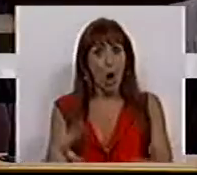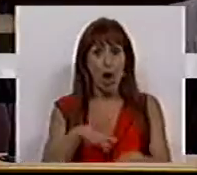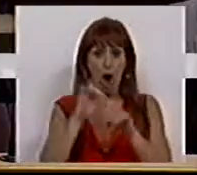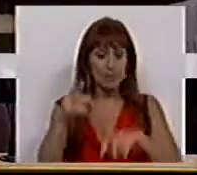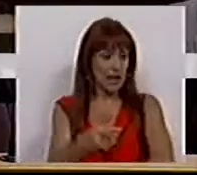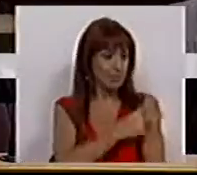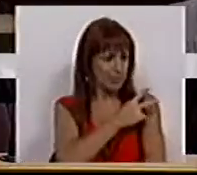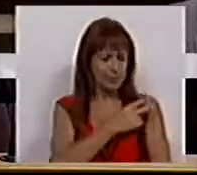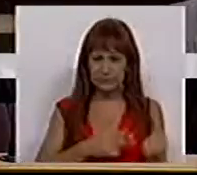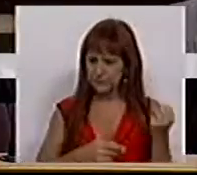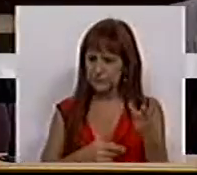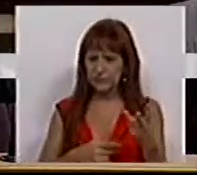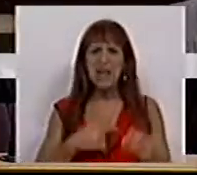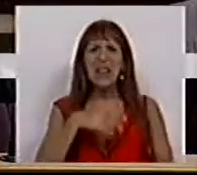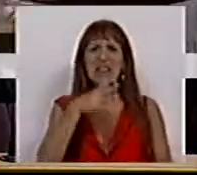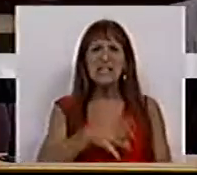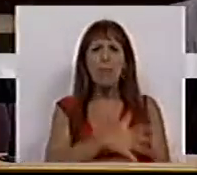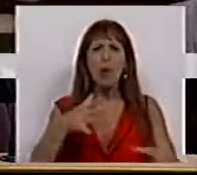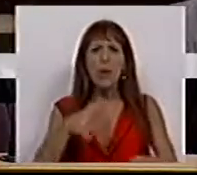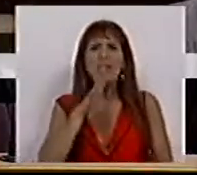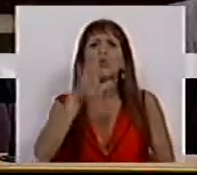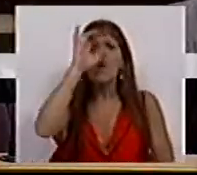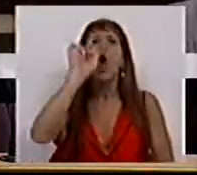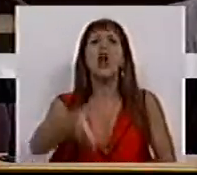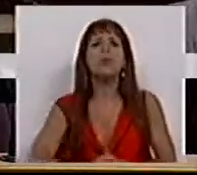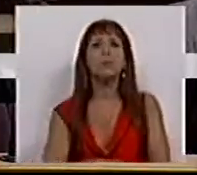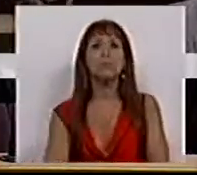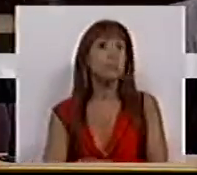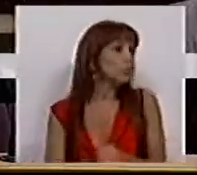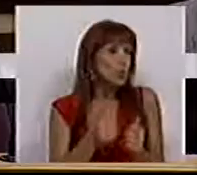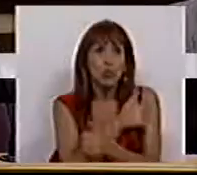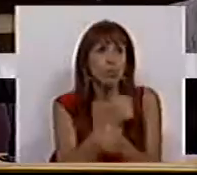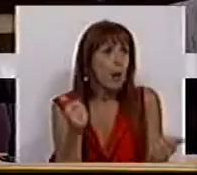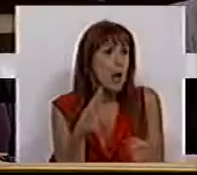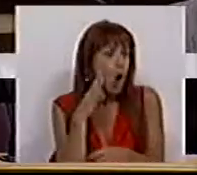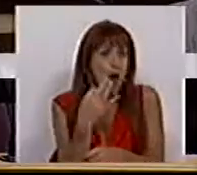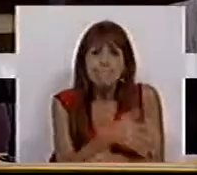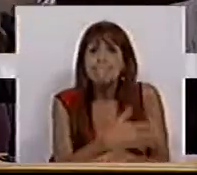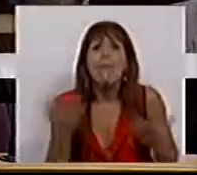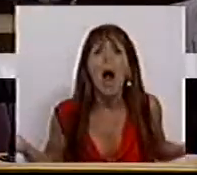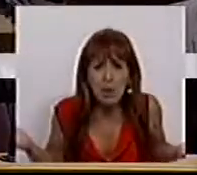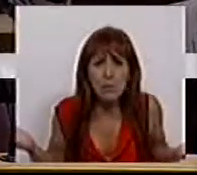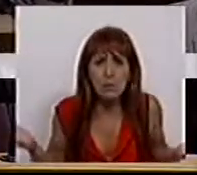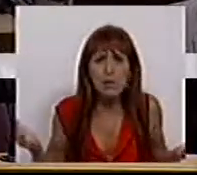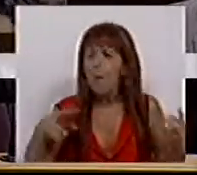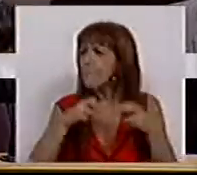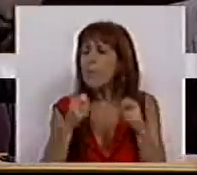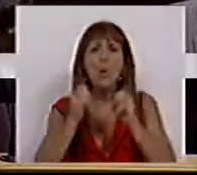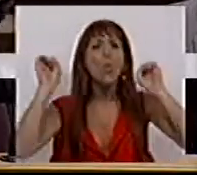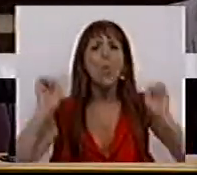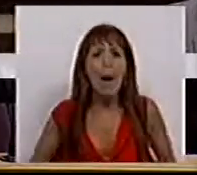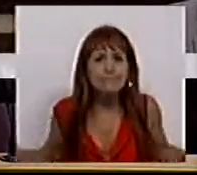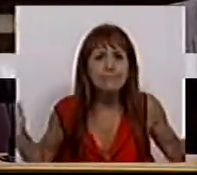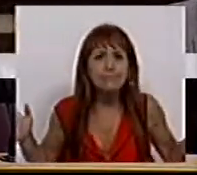do Santa Maria, o que é que diz a maioria, o que é que diz o Governo? Está tudo bem, é tudo normal, não há qualquer problema.